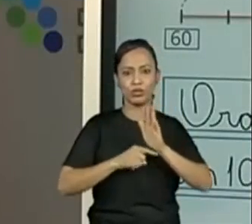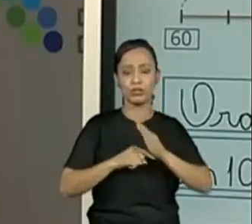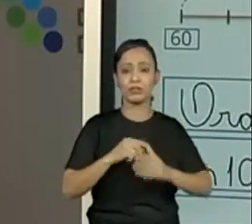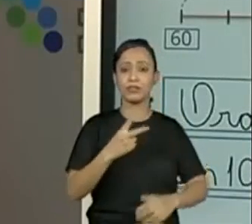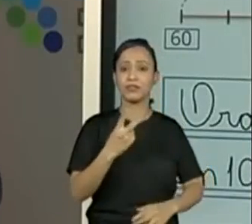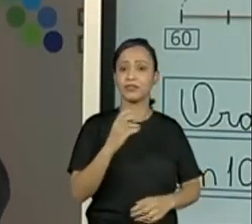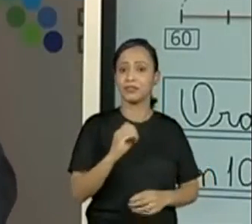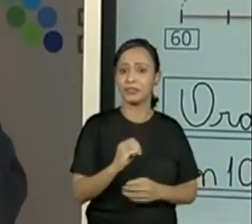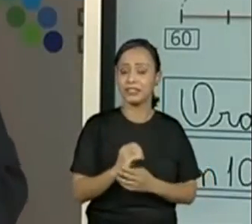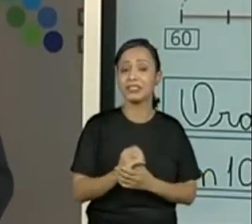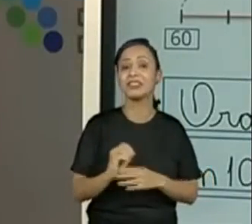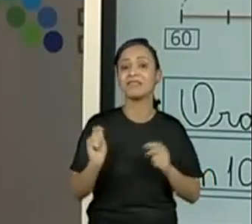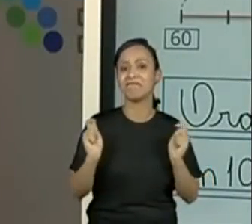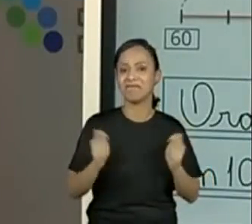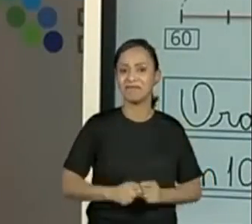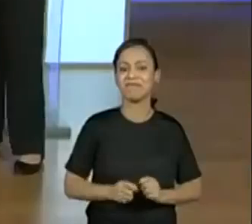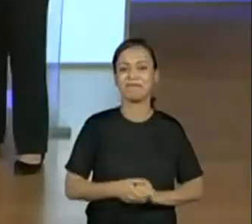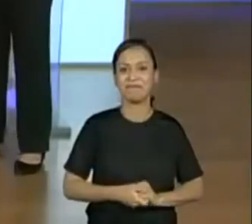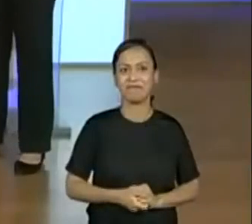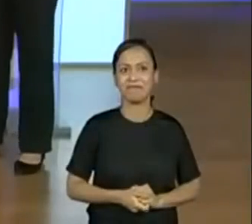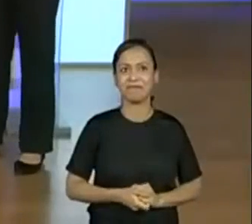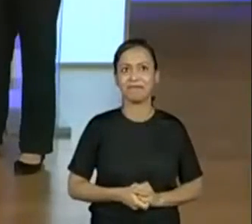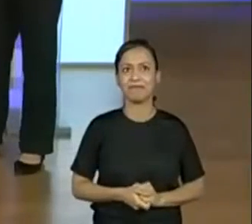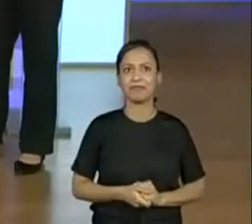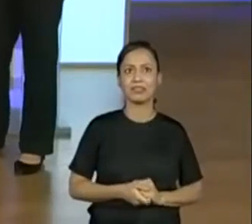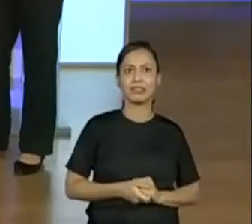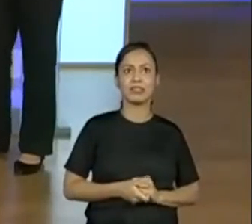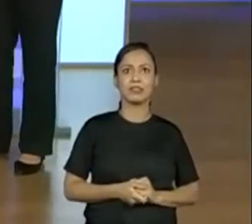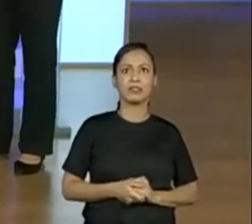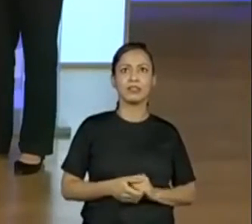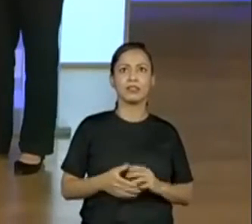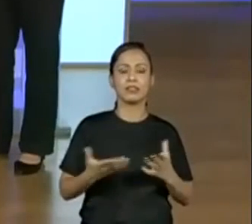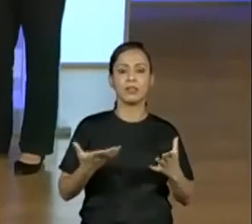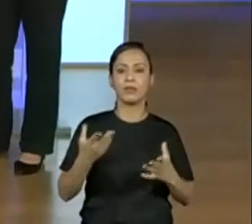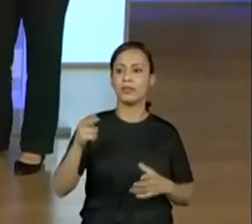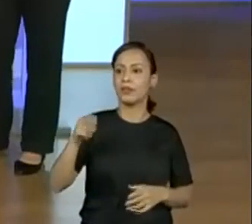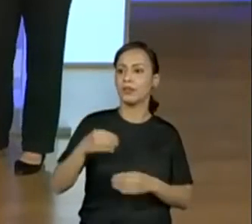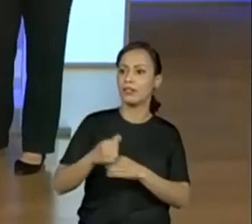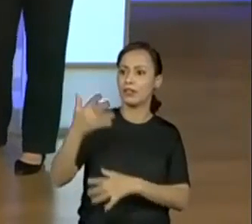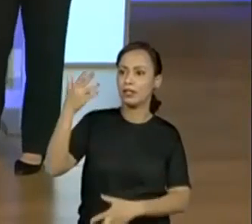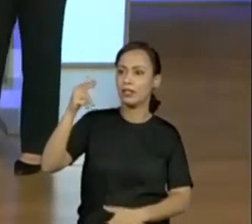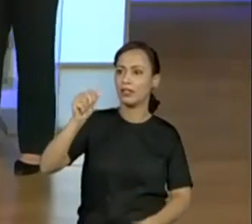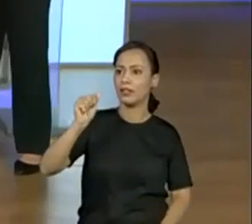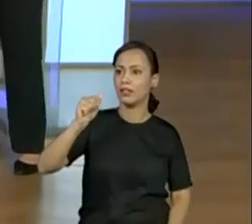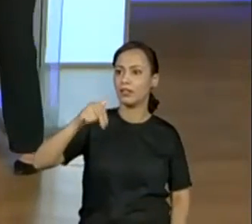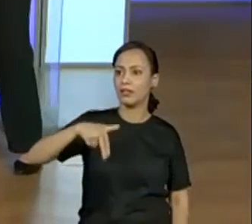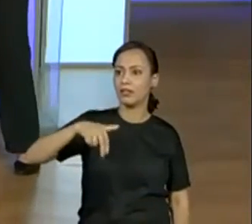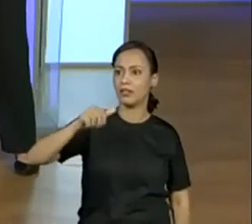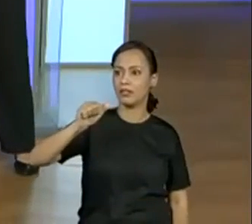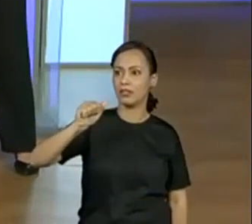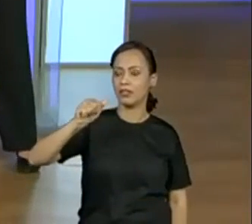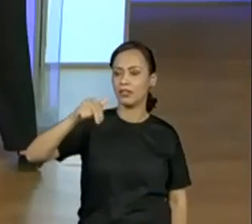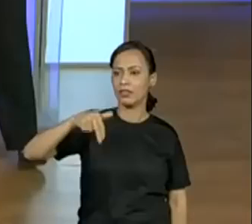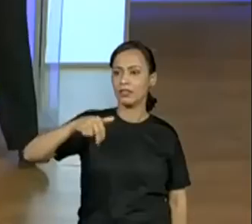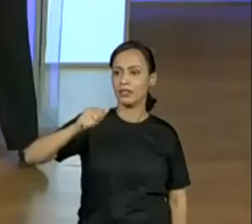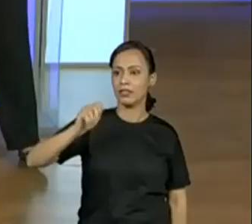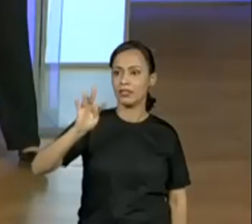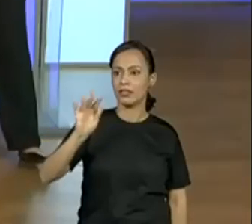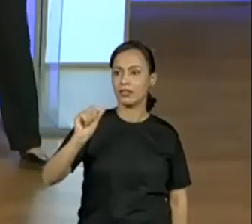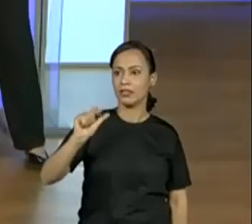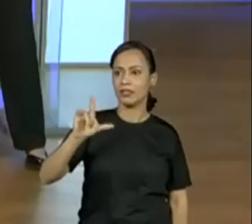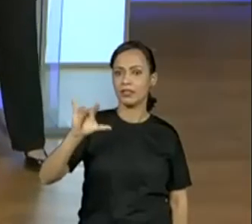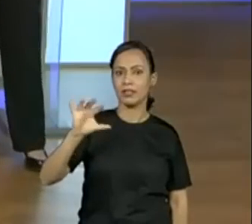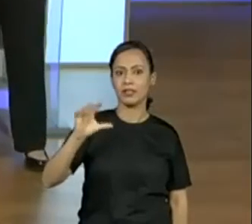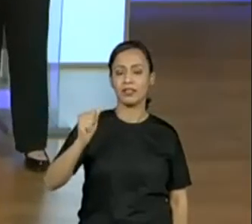Sim. Então, vamos registrar assim, Progenor? Pode ser. Justamente, como a Ana Clara disse, usando a subtração, isso mesmo. E a professora